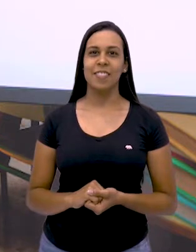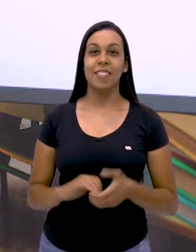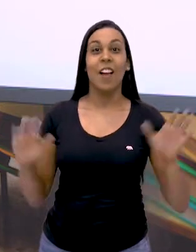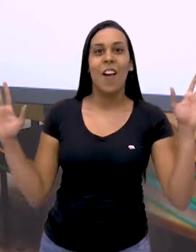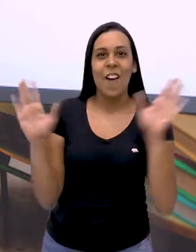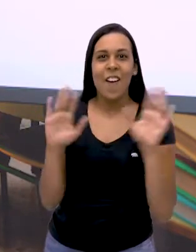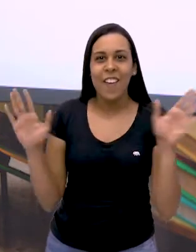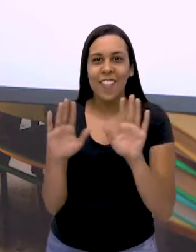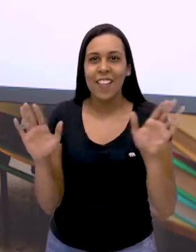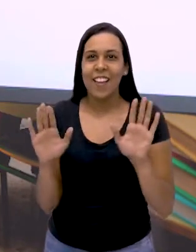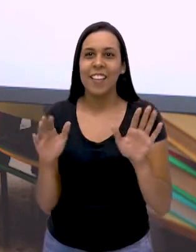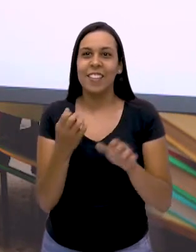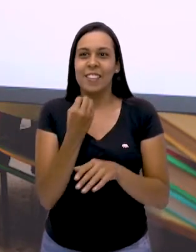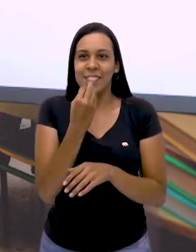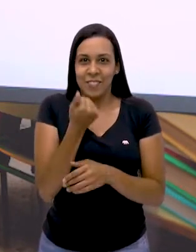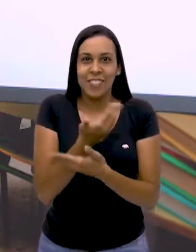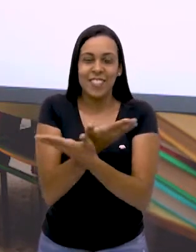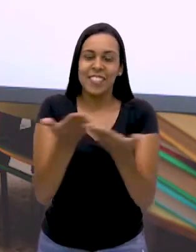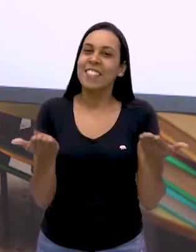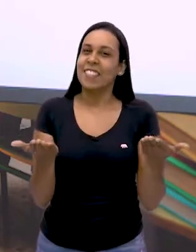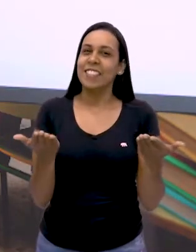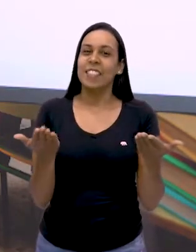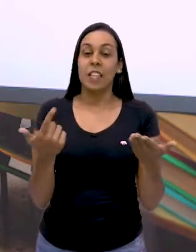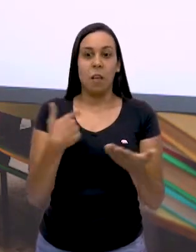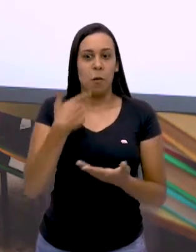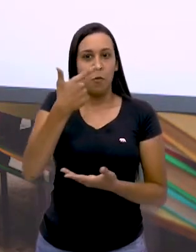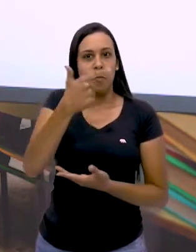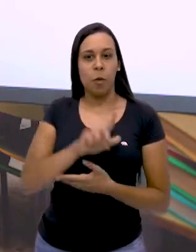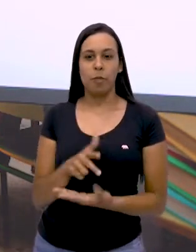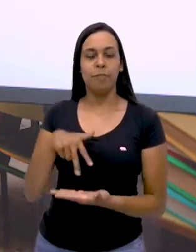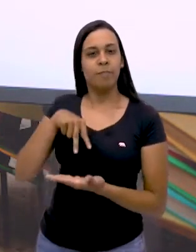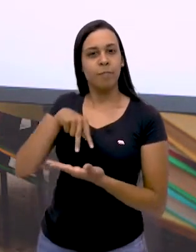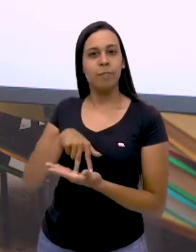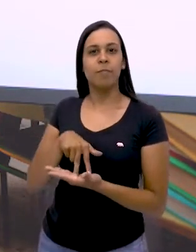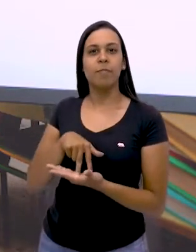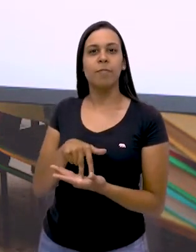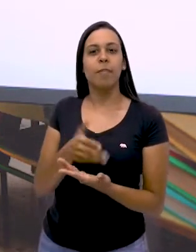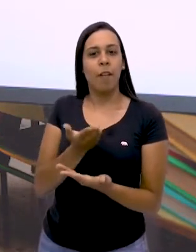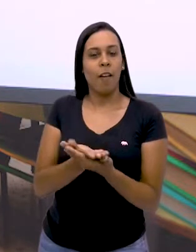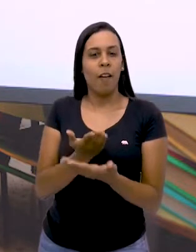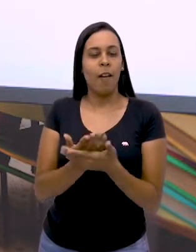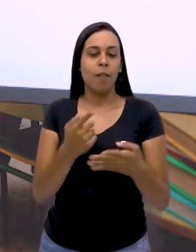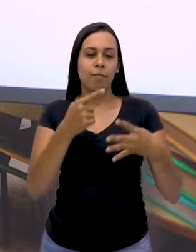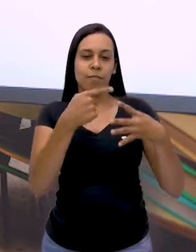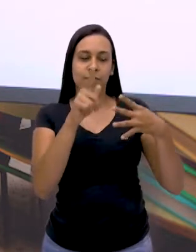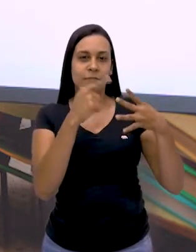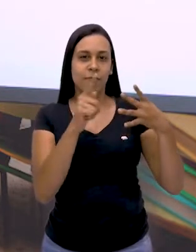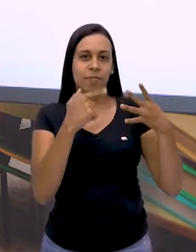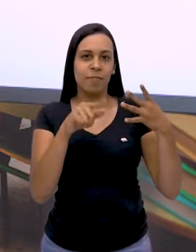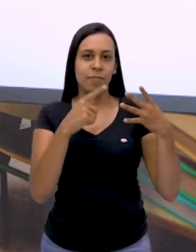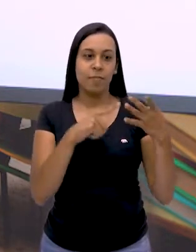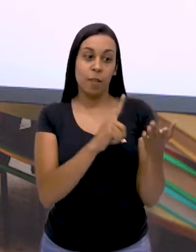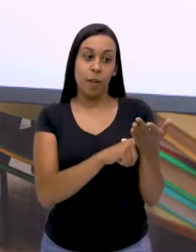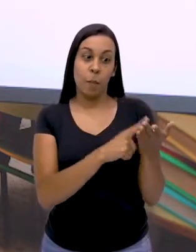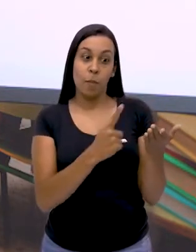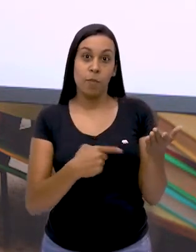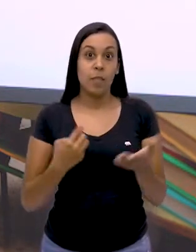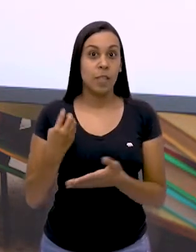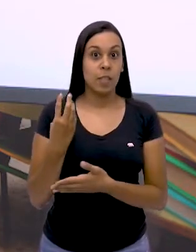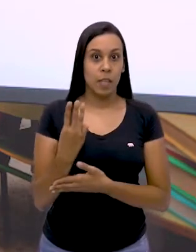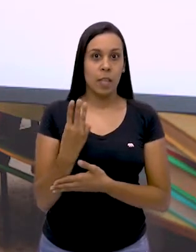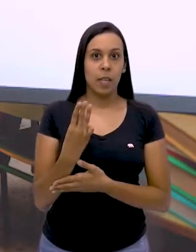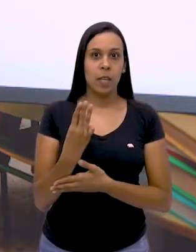Olá, pessoal! Tudo bem com vocês? Olha eu aqui novamente para mais uma aula de correção da apostila 3,